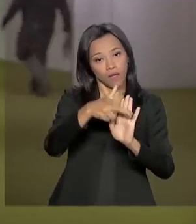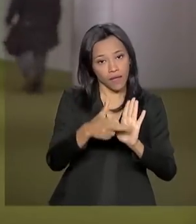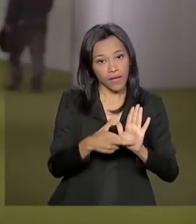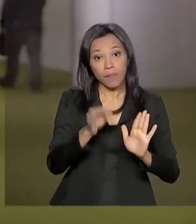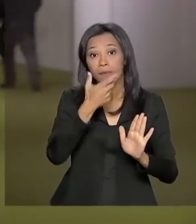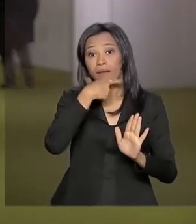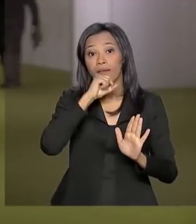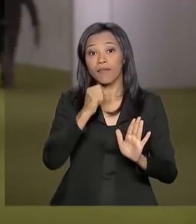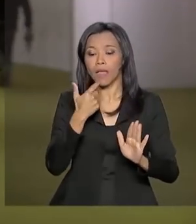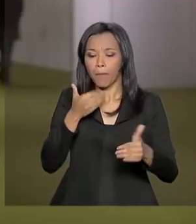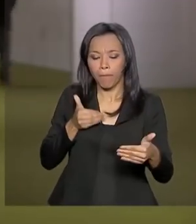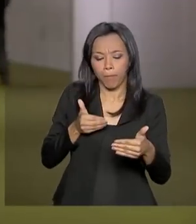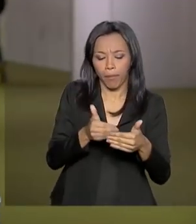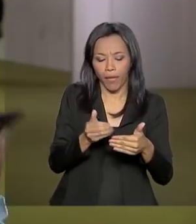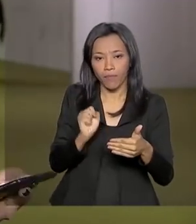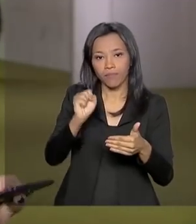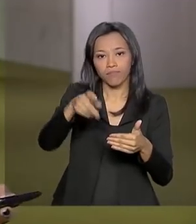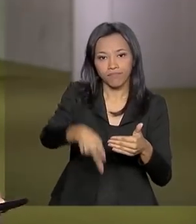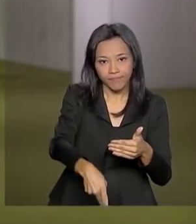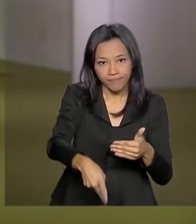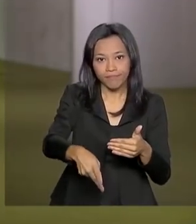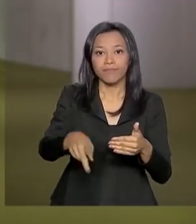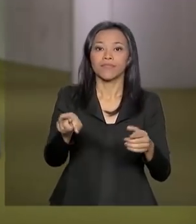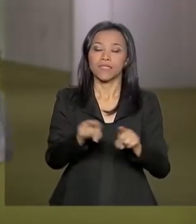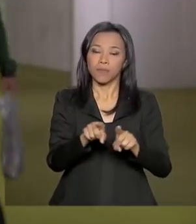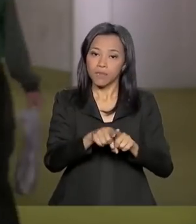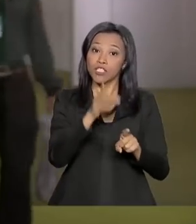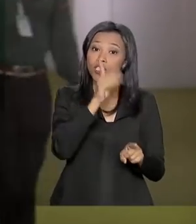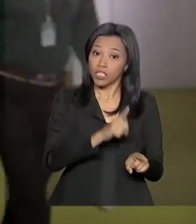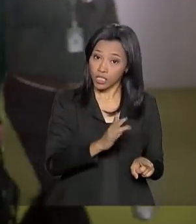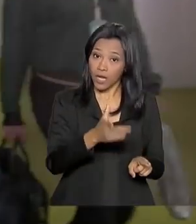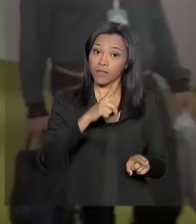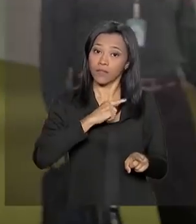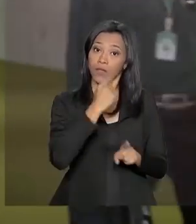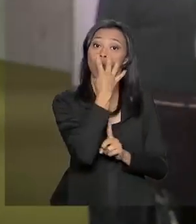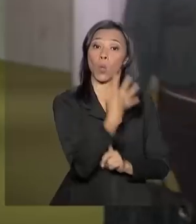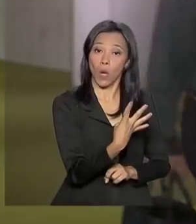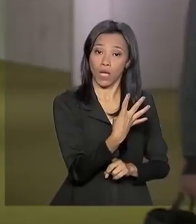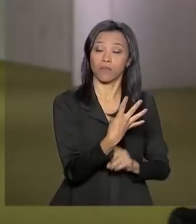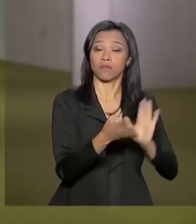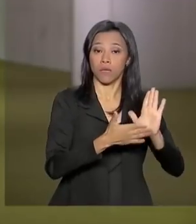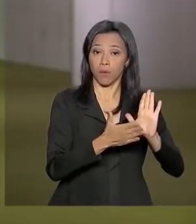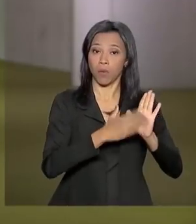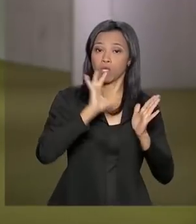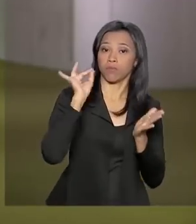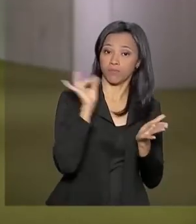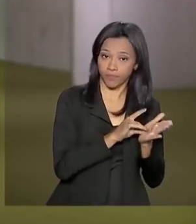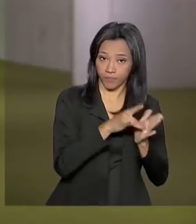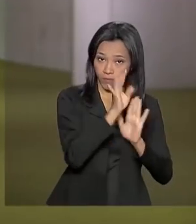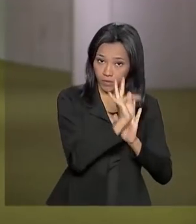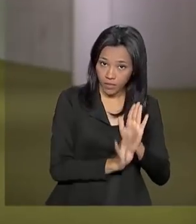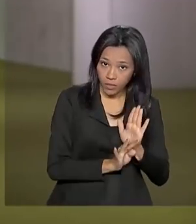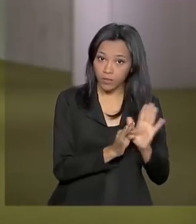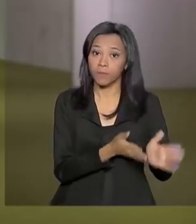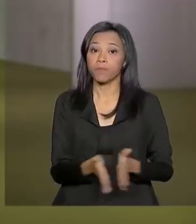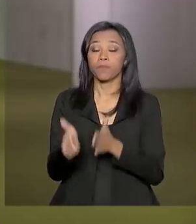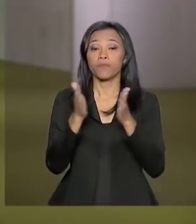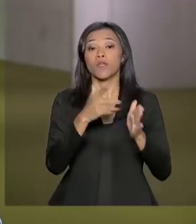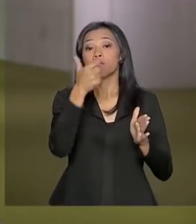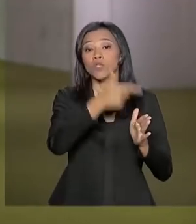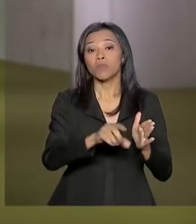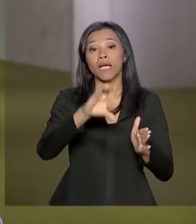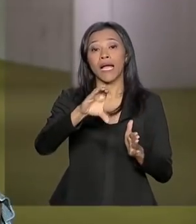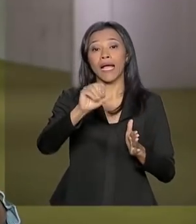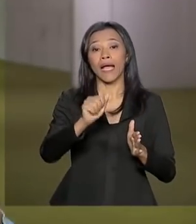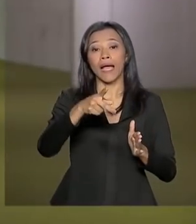a se aposentar, né? E além das quatro já previstas na proposta original. Sobre o regime de capitalização, ele disse que a ideia